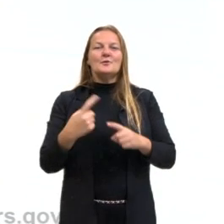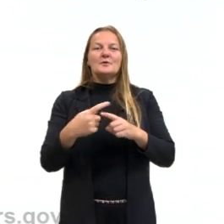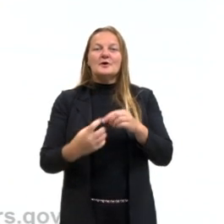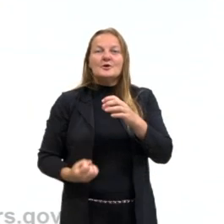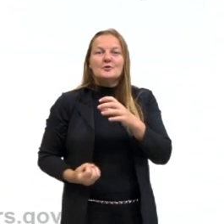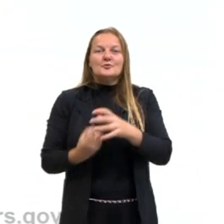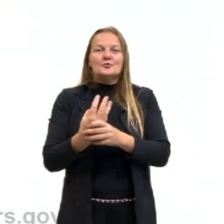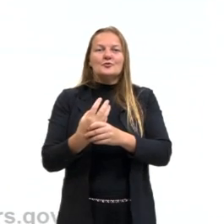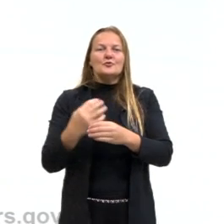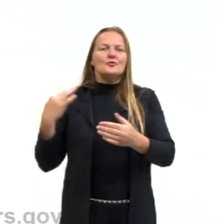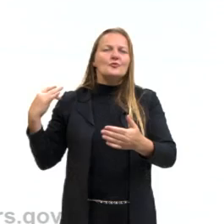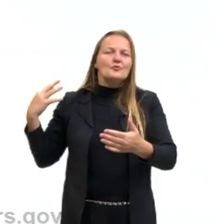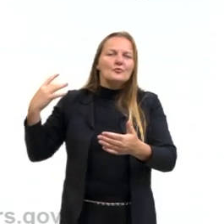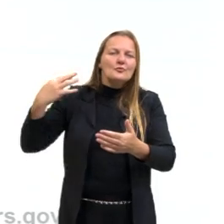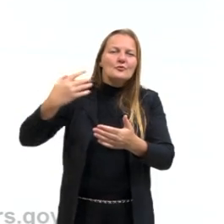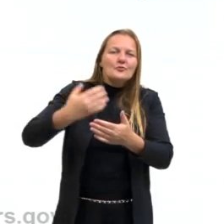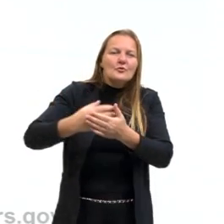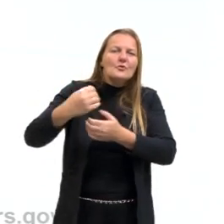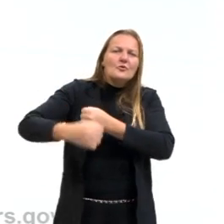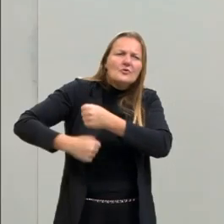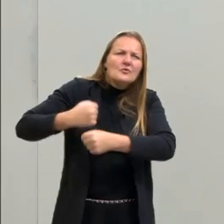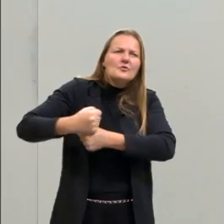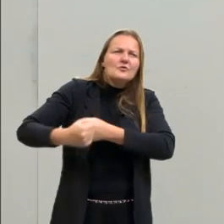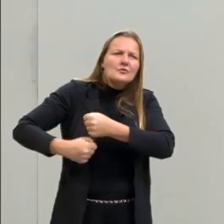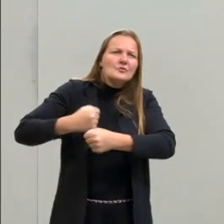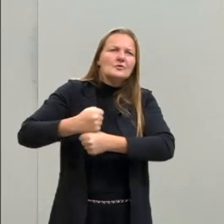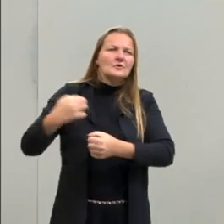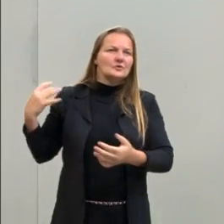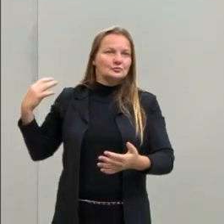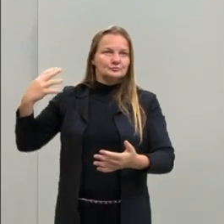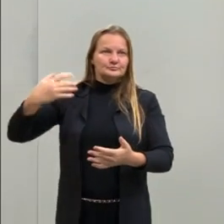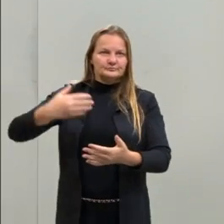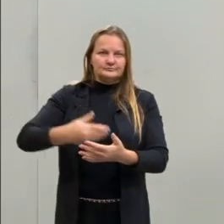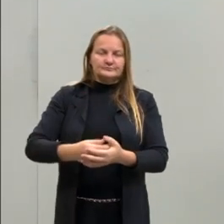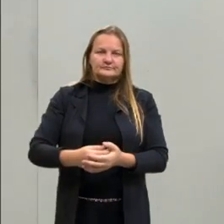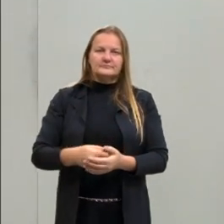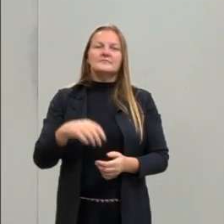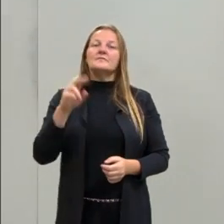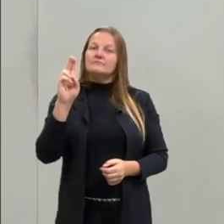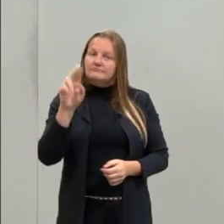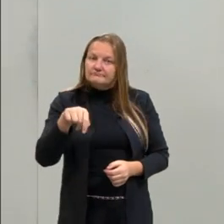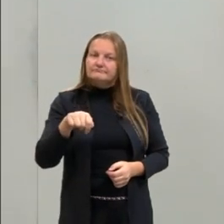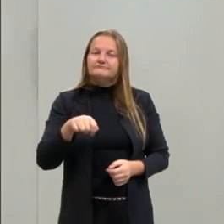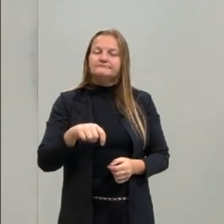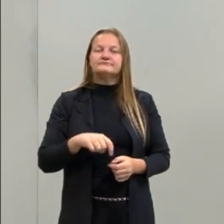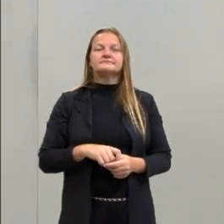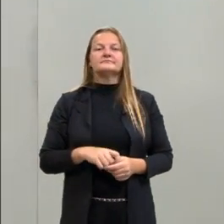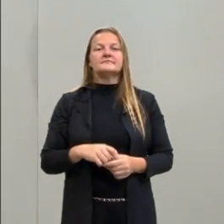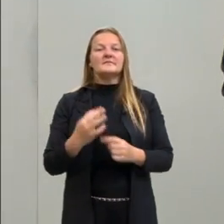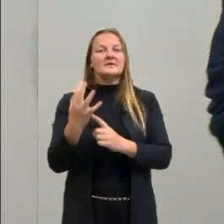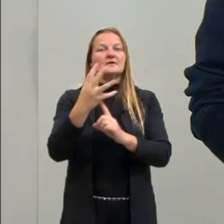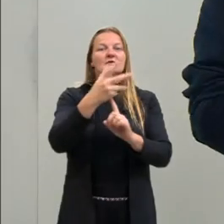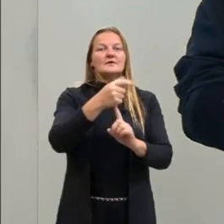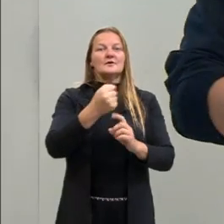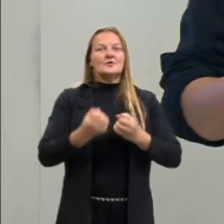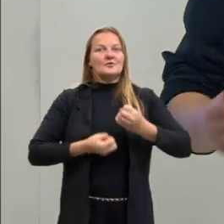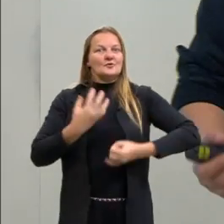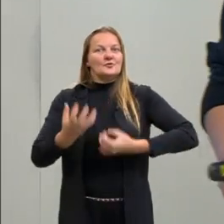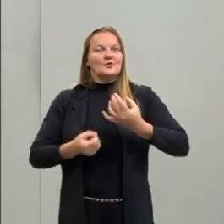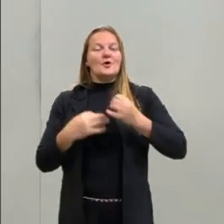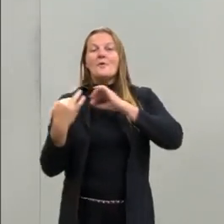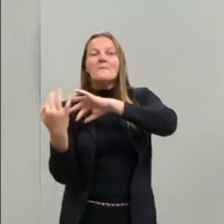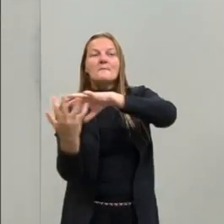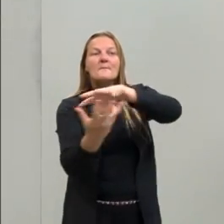conjuntamente ao longo de milhares de anos, eu estou dizendo que essa é uma expressão artística que apareceu no